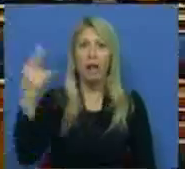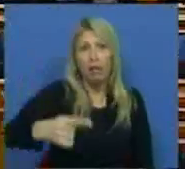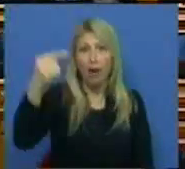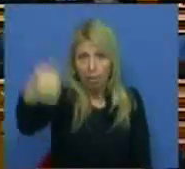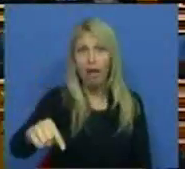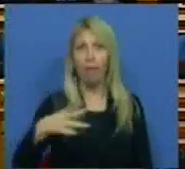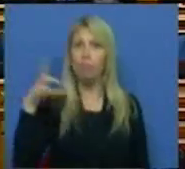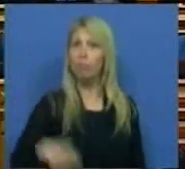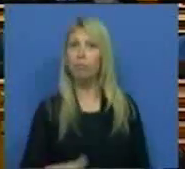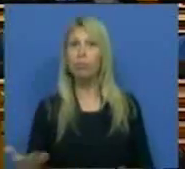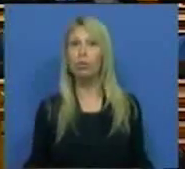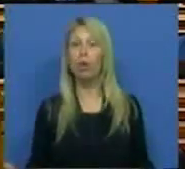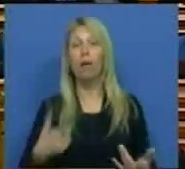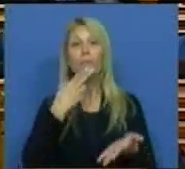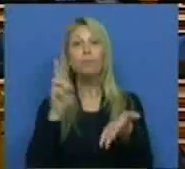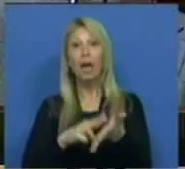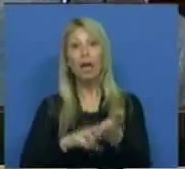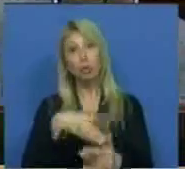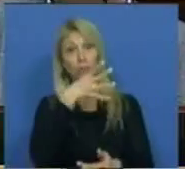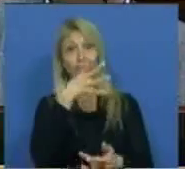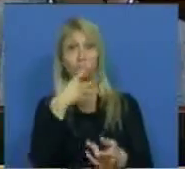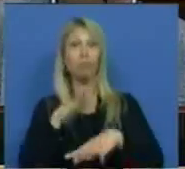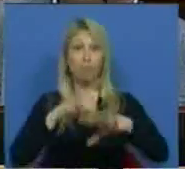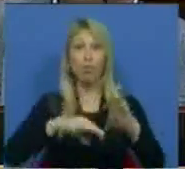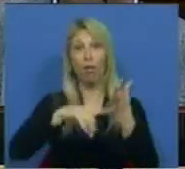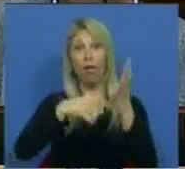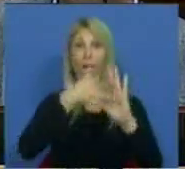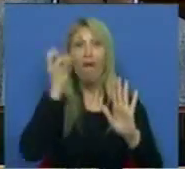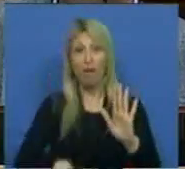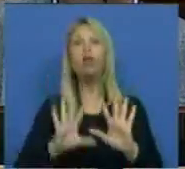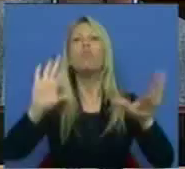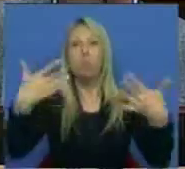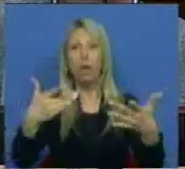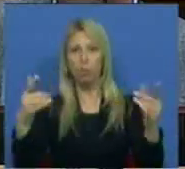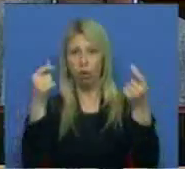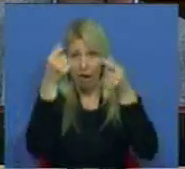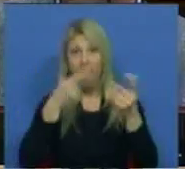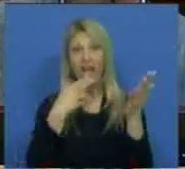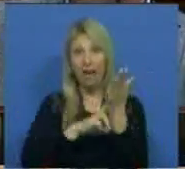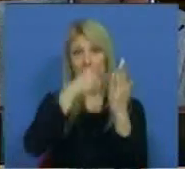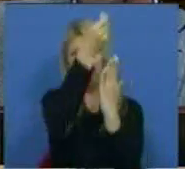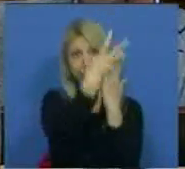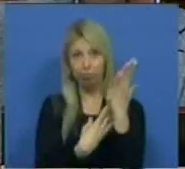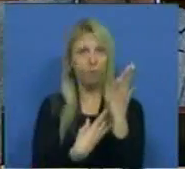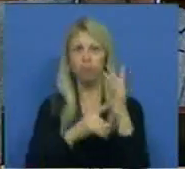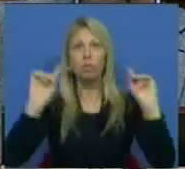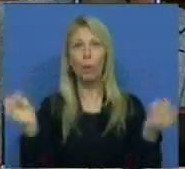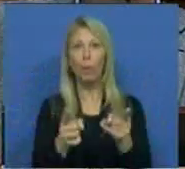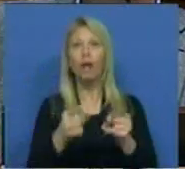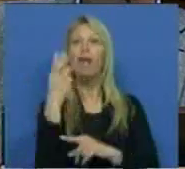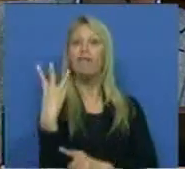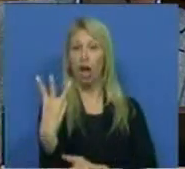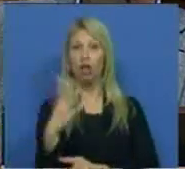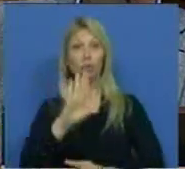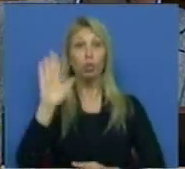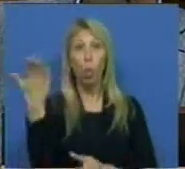As razões invocadas para este veto poderiam resumir-se em três. A primeira razão é um preconceito contra a